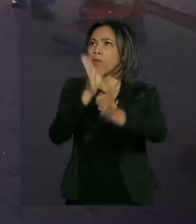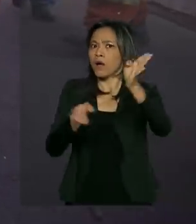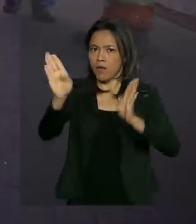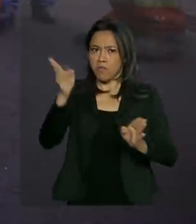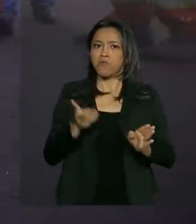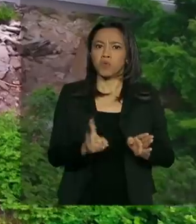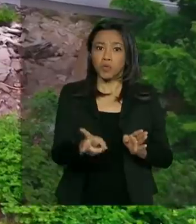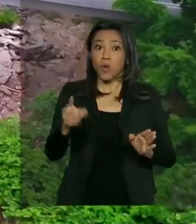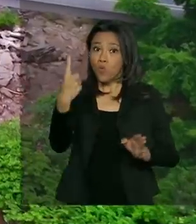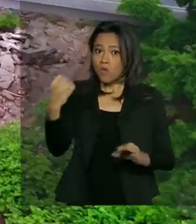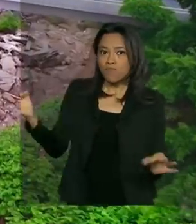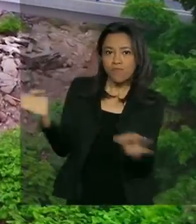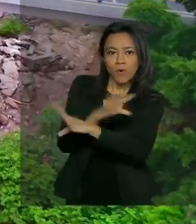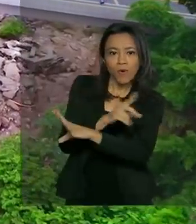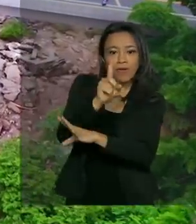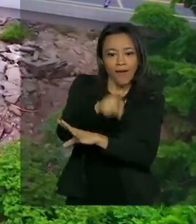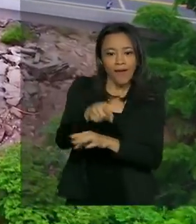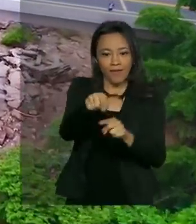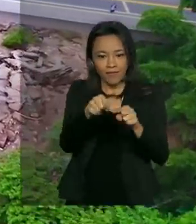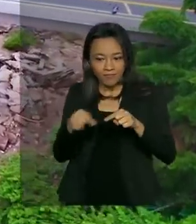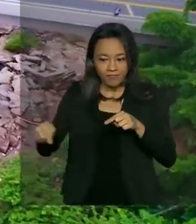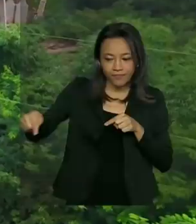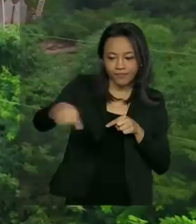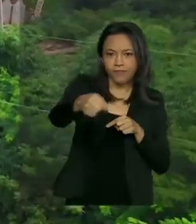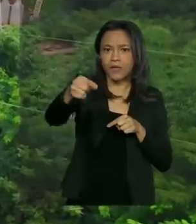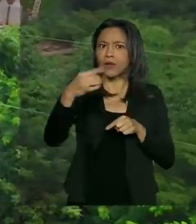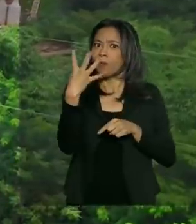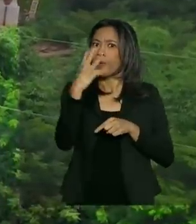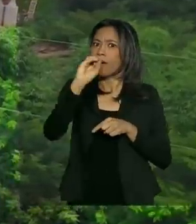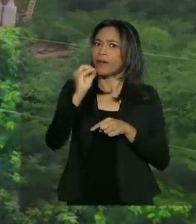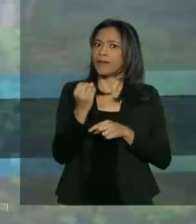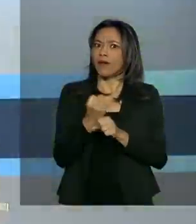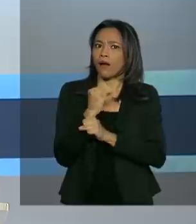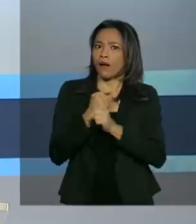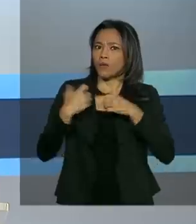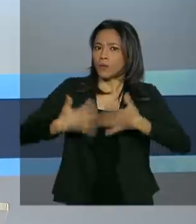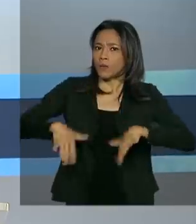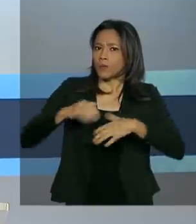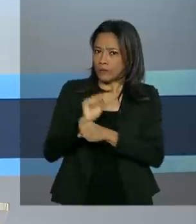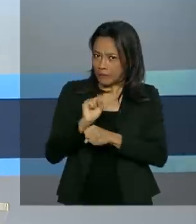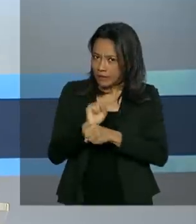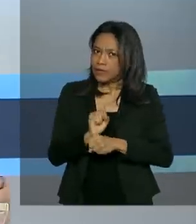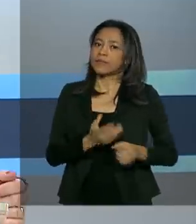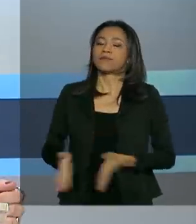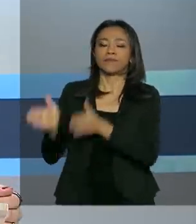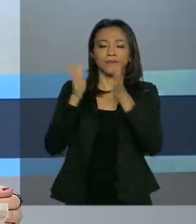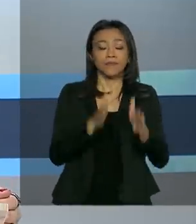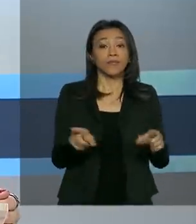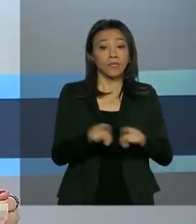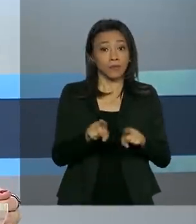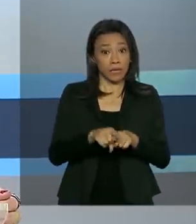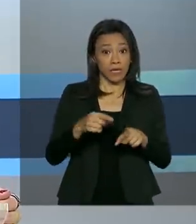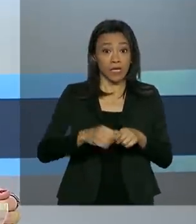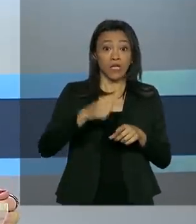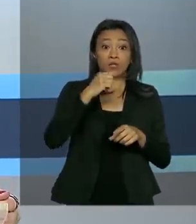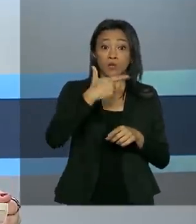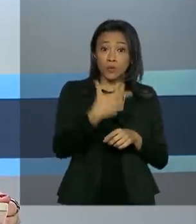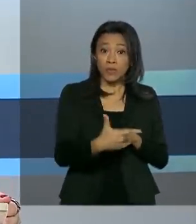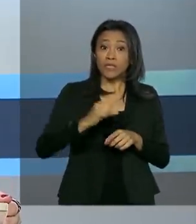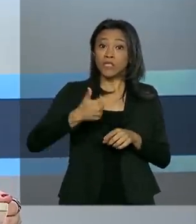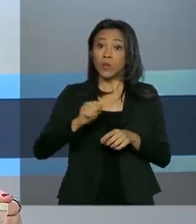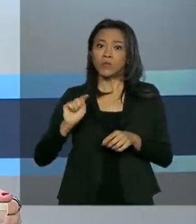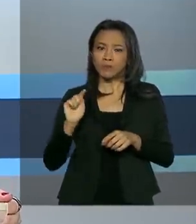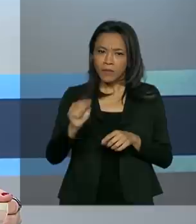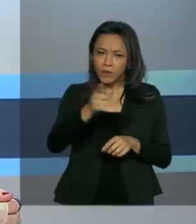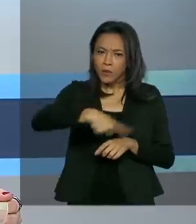prontos faz parte da Transamazônica, esperada há mais de 40 anos. E veja também, passa de 211 mil o